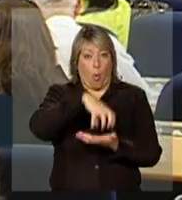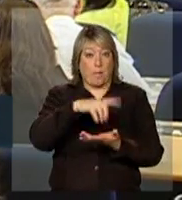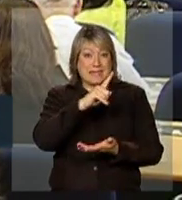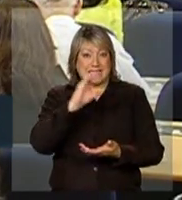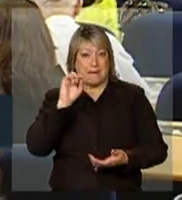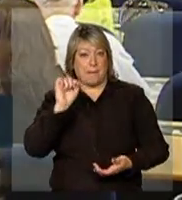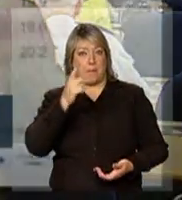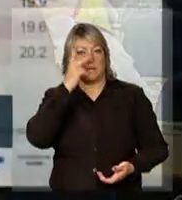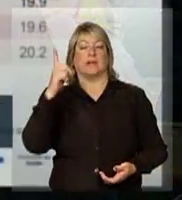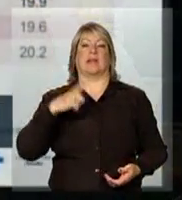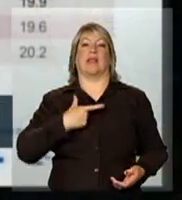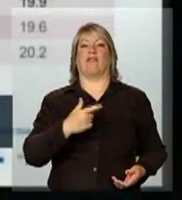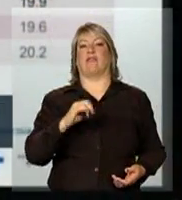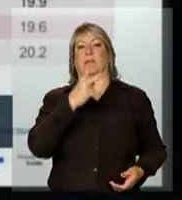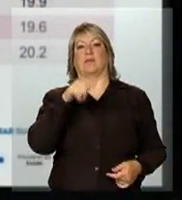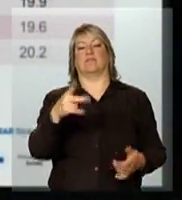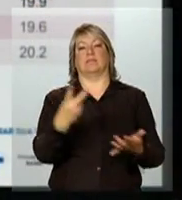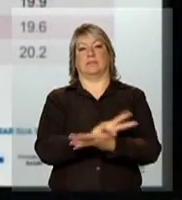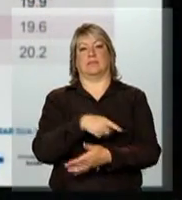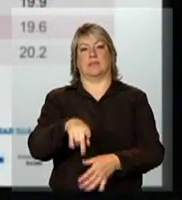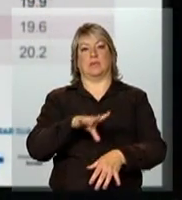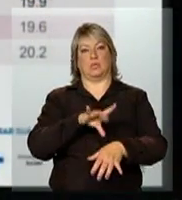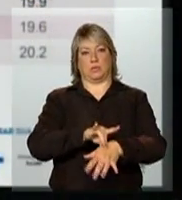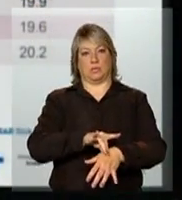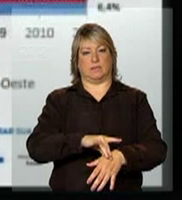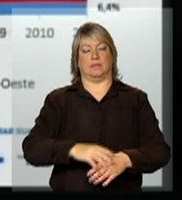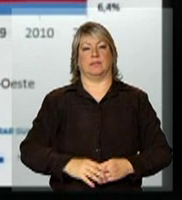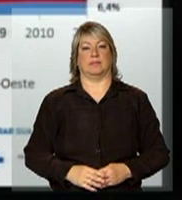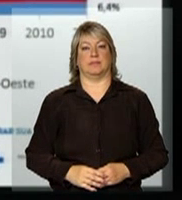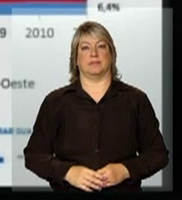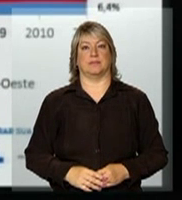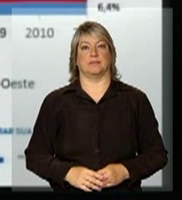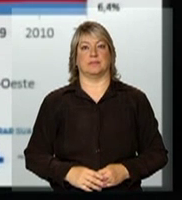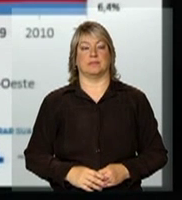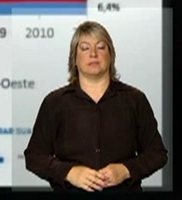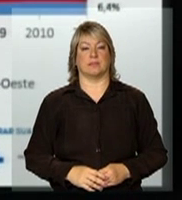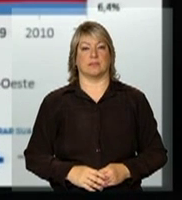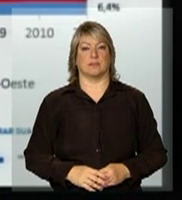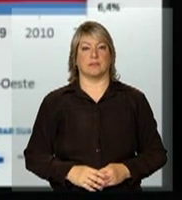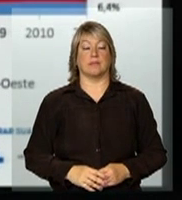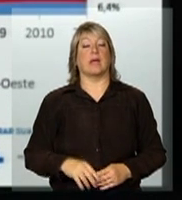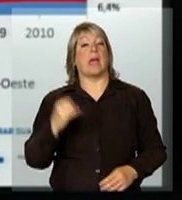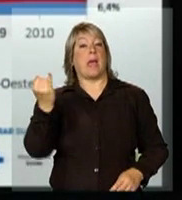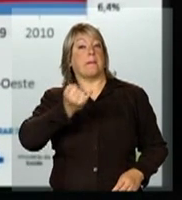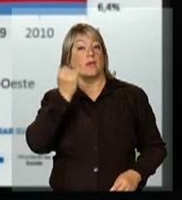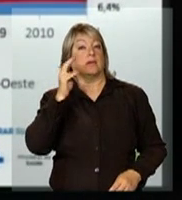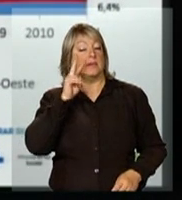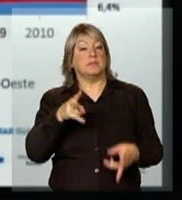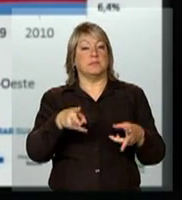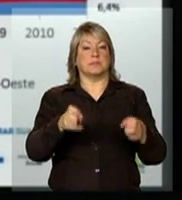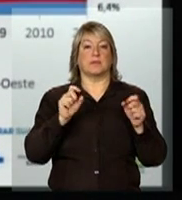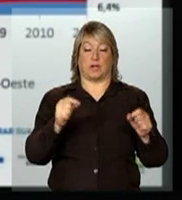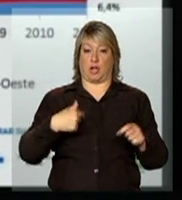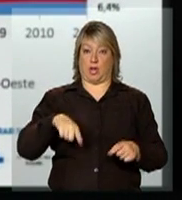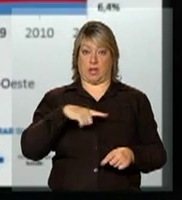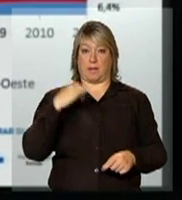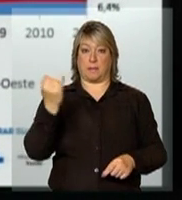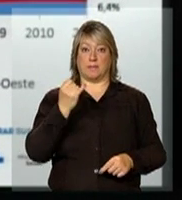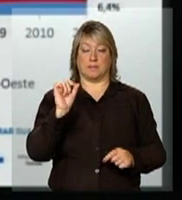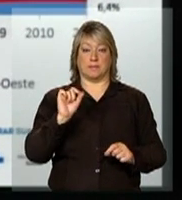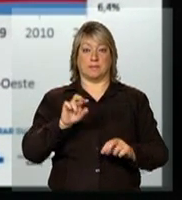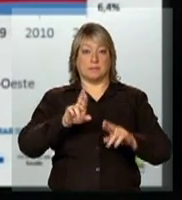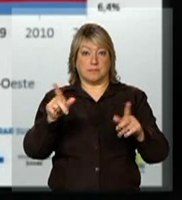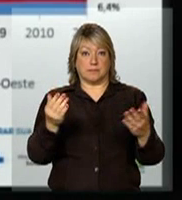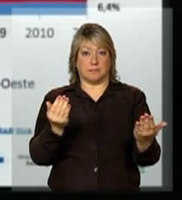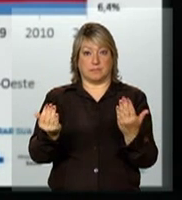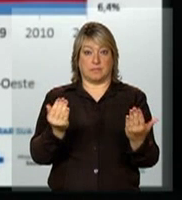Mas é importante notar que essa... Pode passar. É importante notar que a gente tem uma diferença importante, ou seja, na verdade,